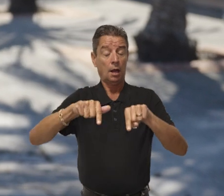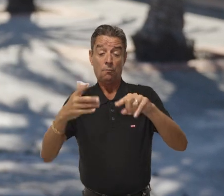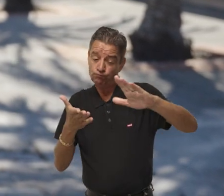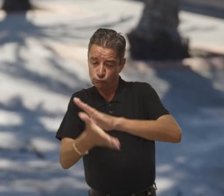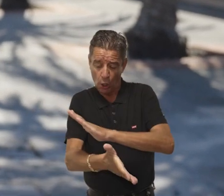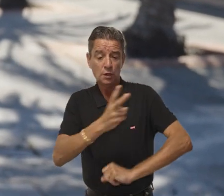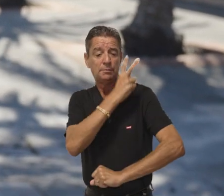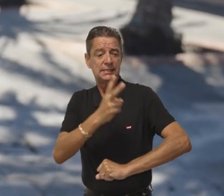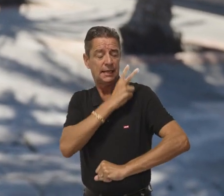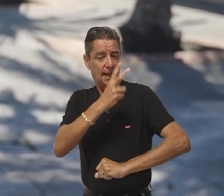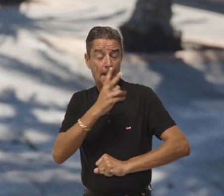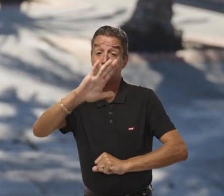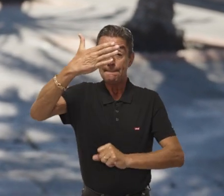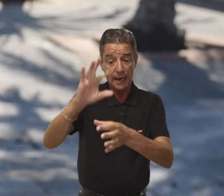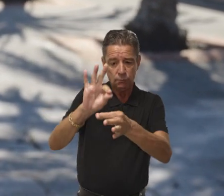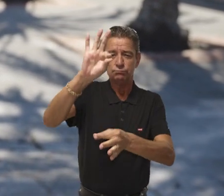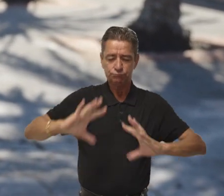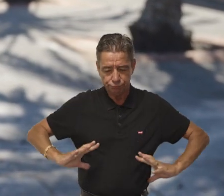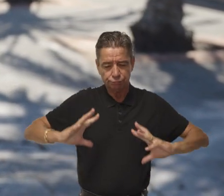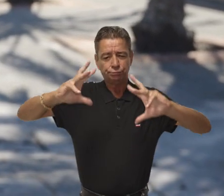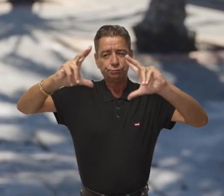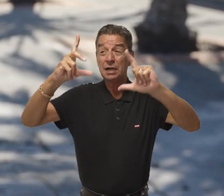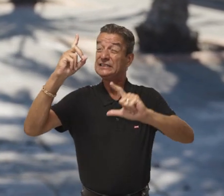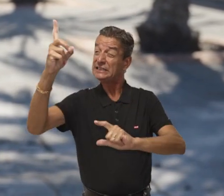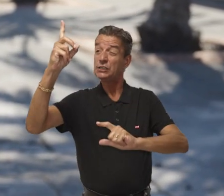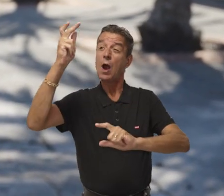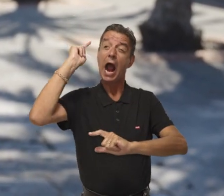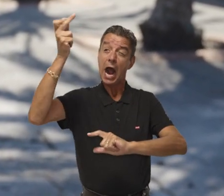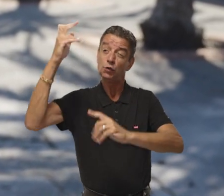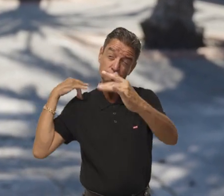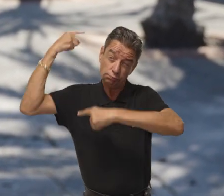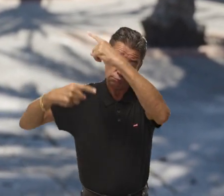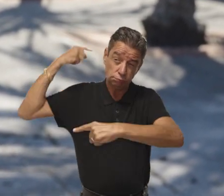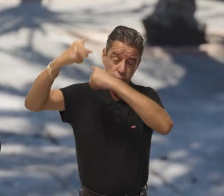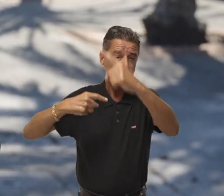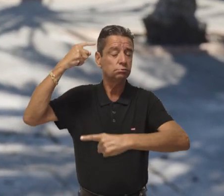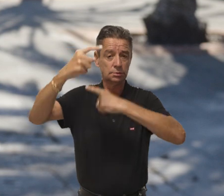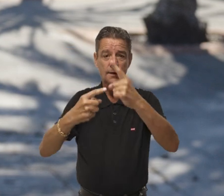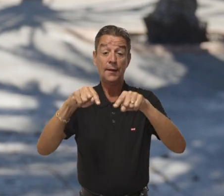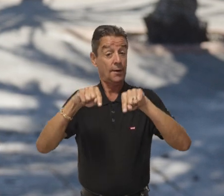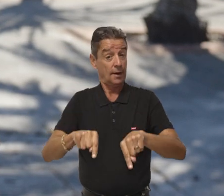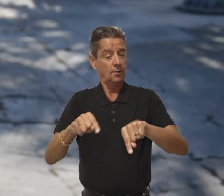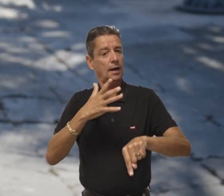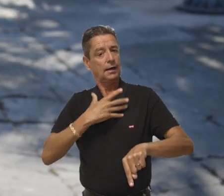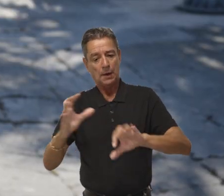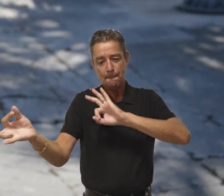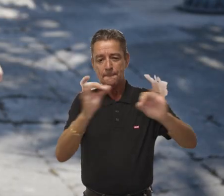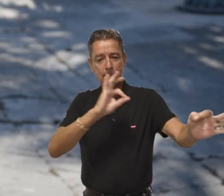O número de colocados na Universidade de Aveiro, em primeira opção, cresceu pelo 6º ano consecutivo.